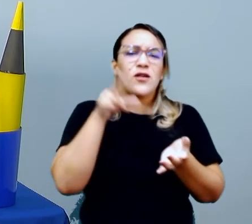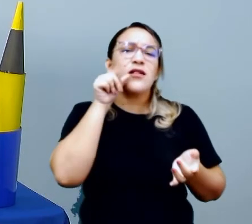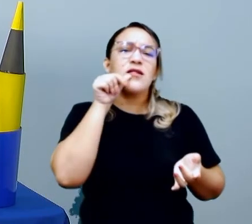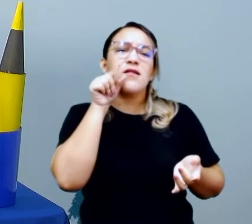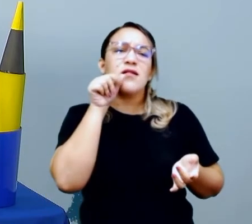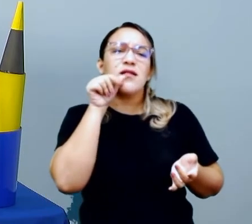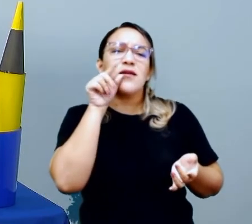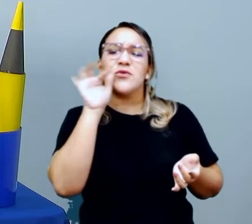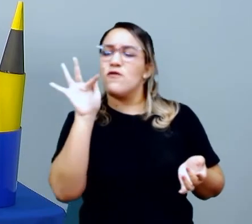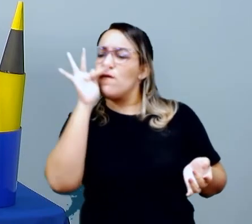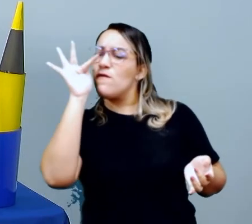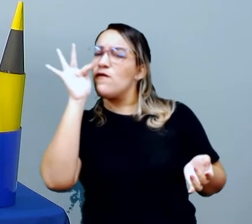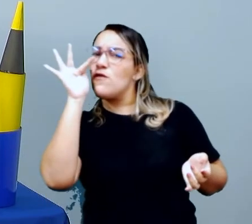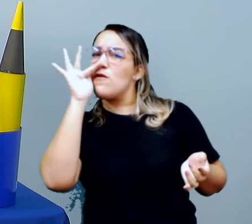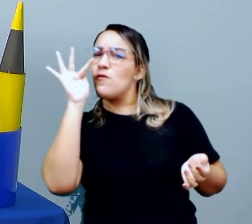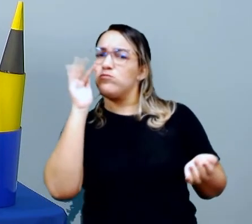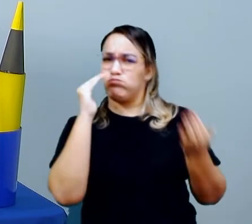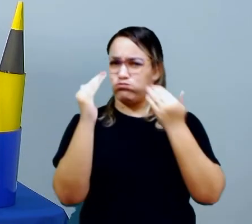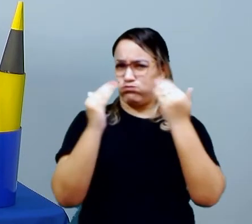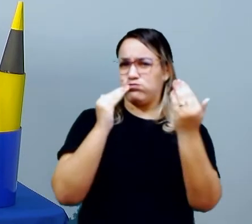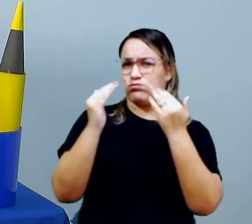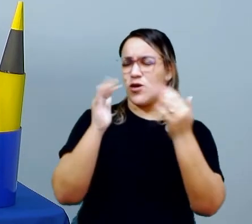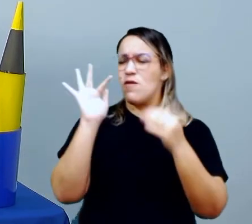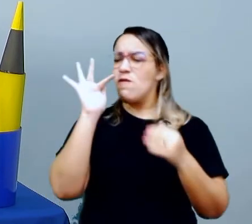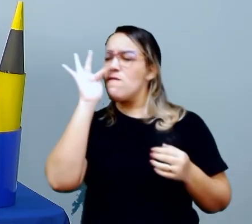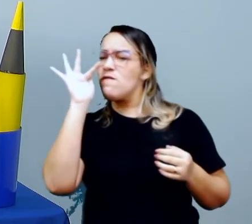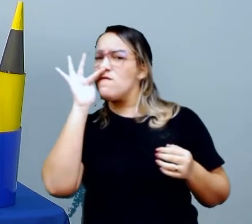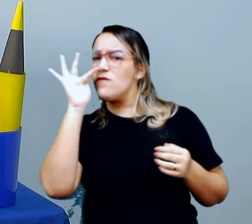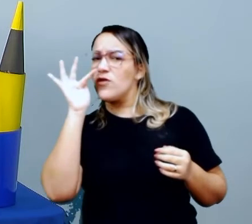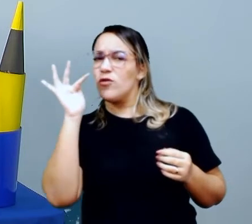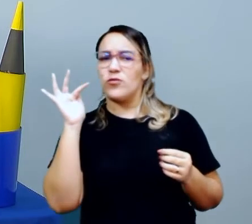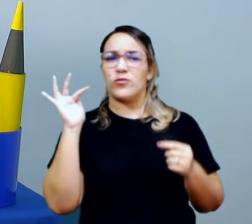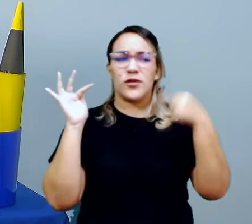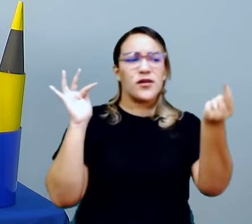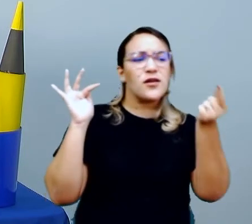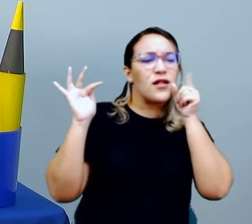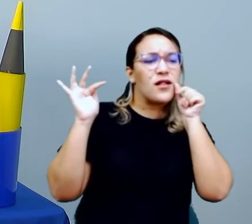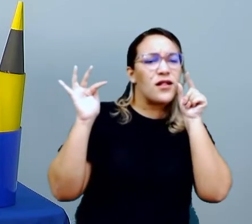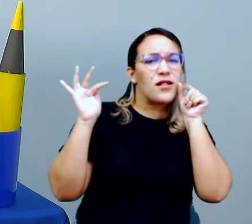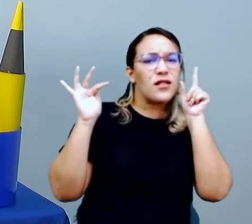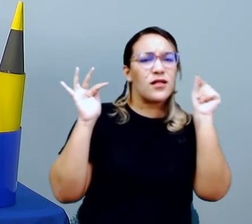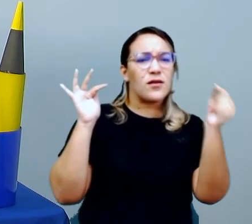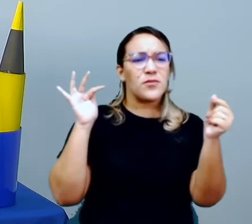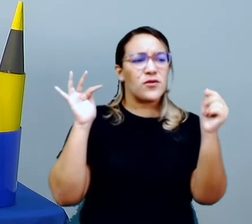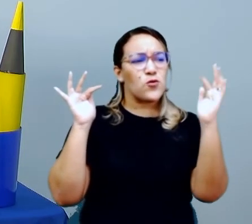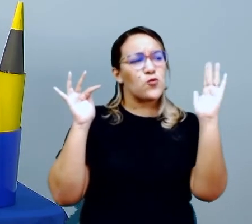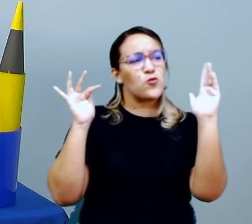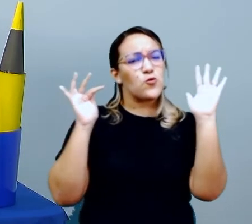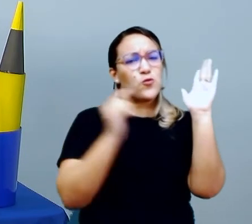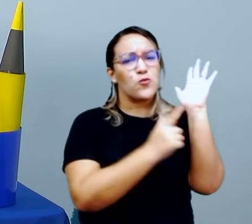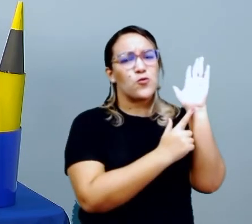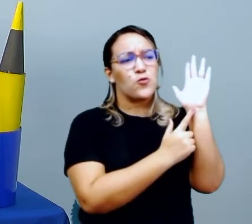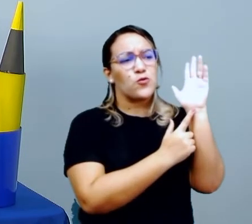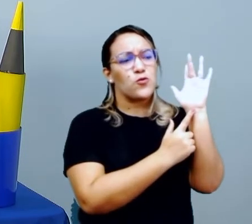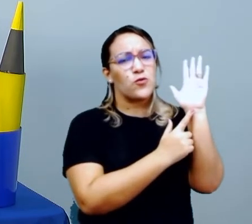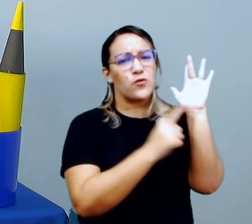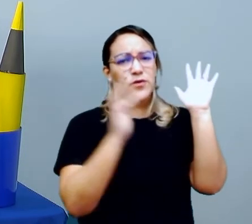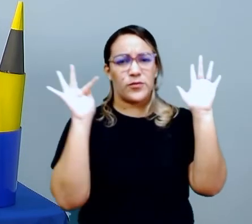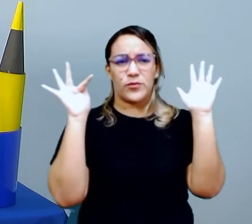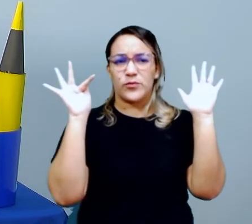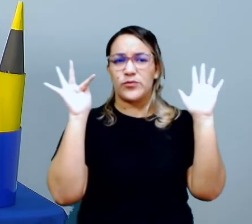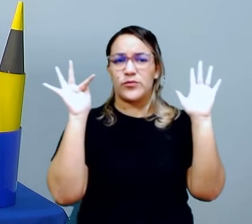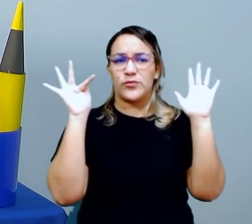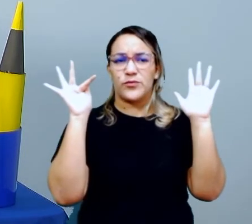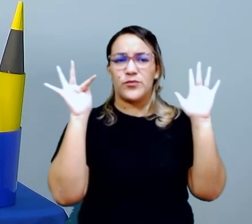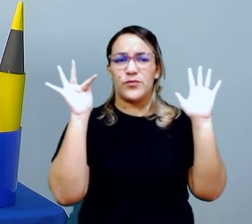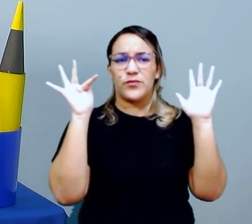aqui é uma flor, certo? E este outro lápis aqui é uma vela, combinado? Então, vamos